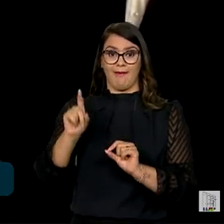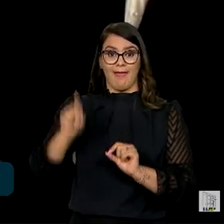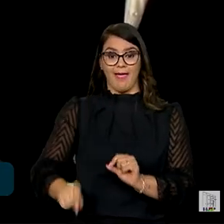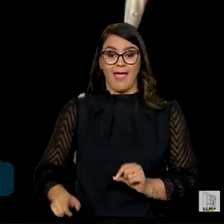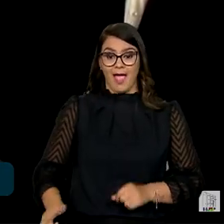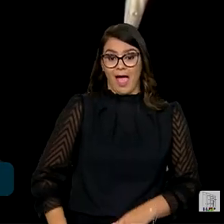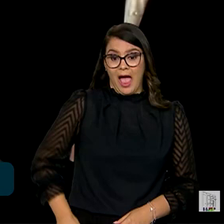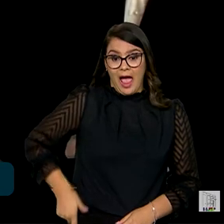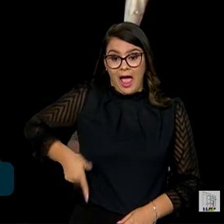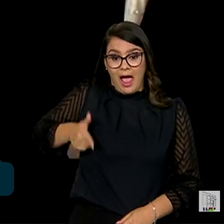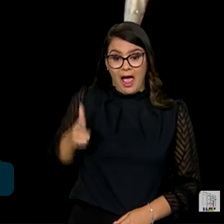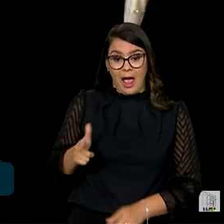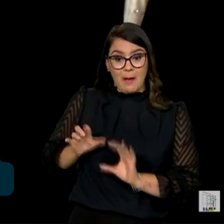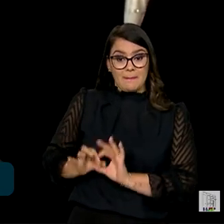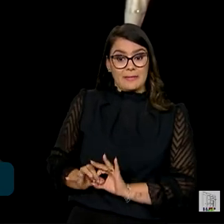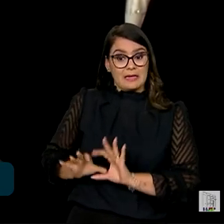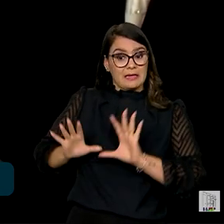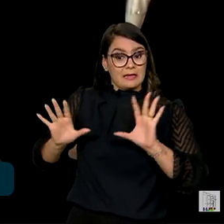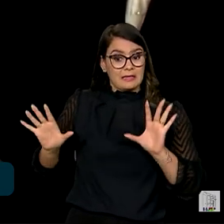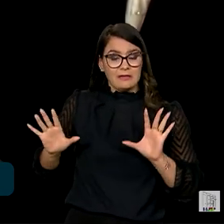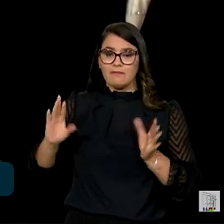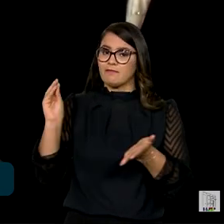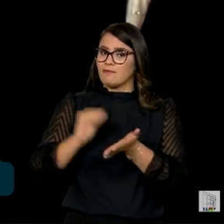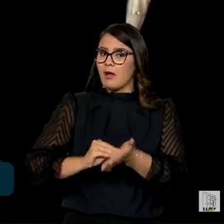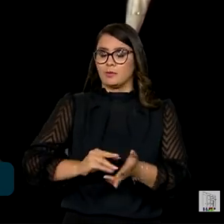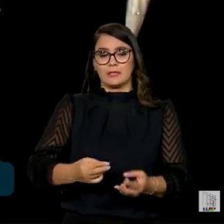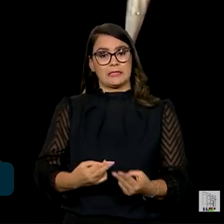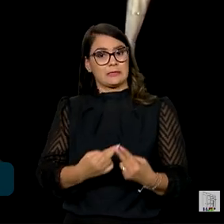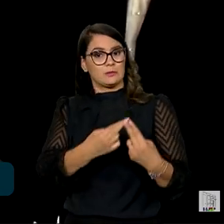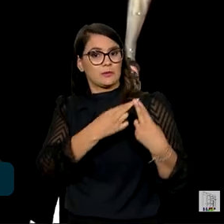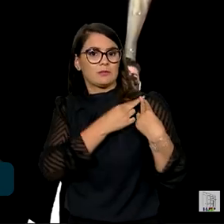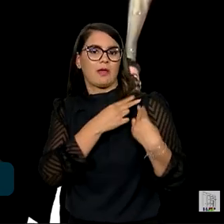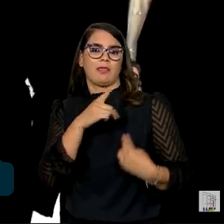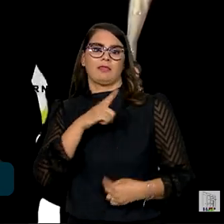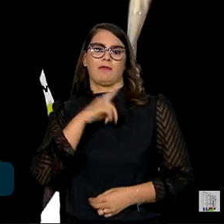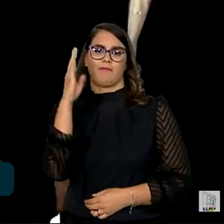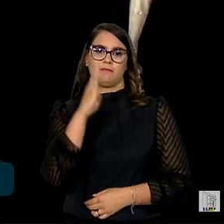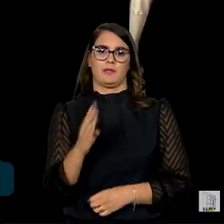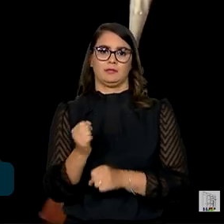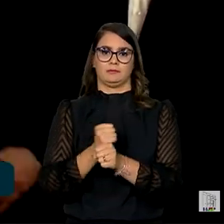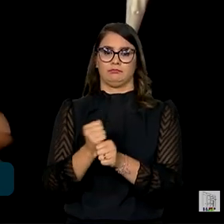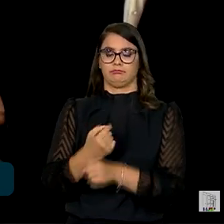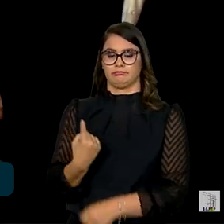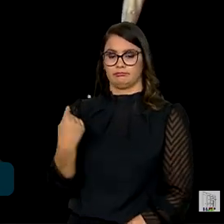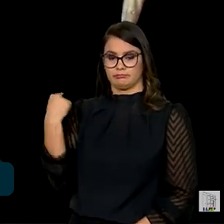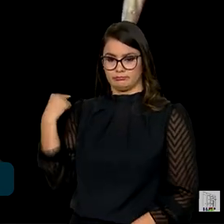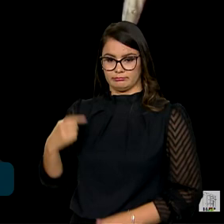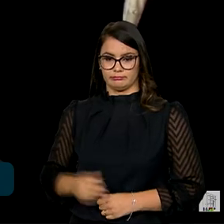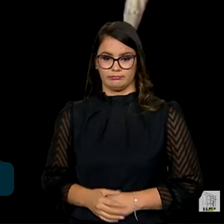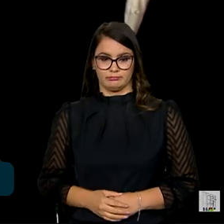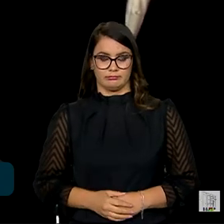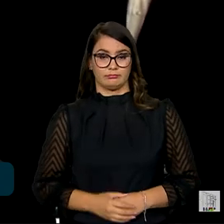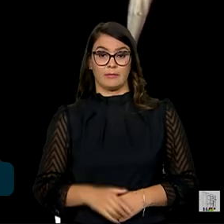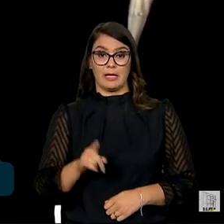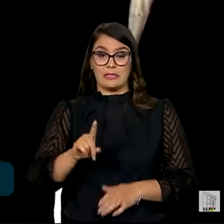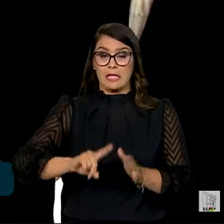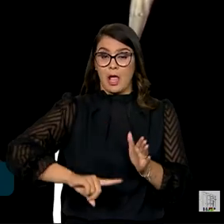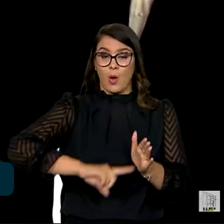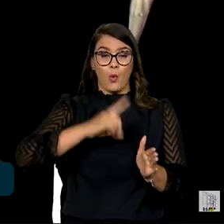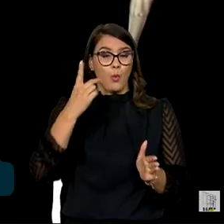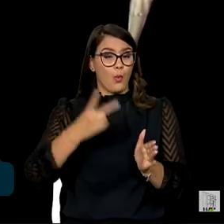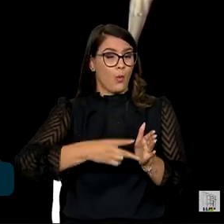armamentismo irresponsável praticado no Brasil nos últimos anos. Esse é um dos